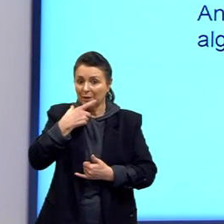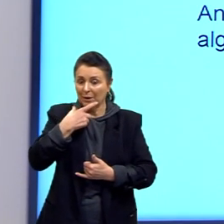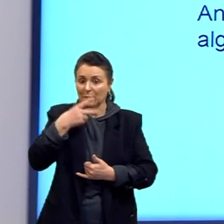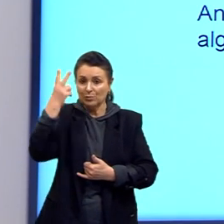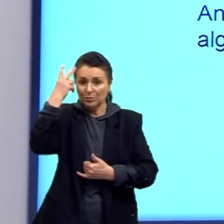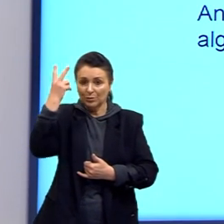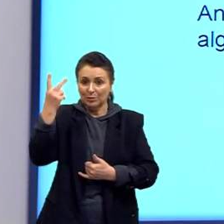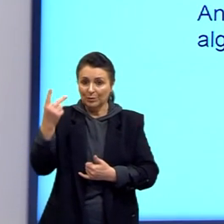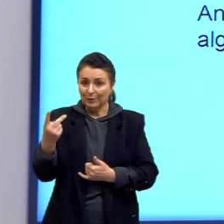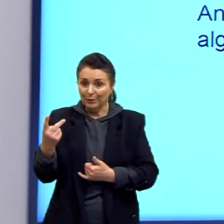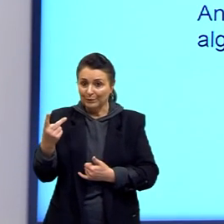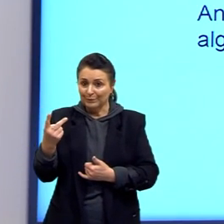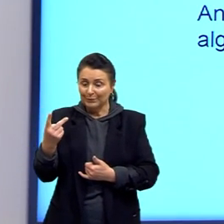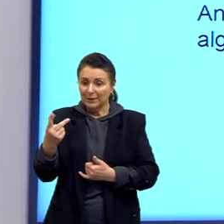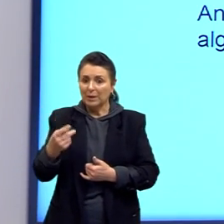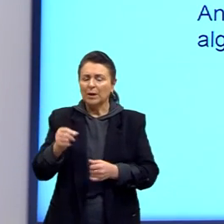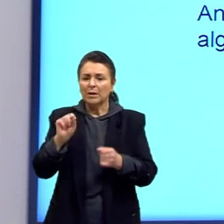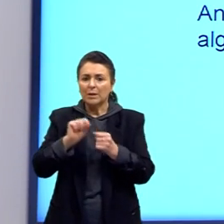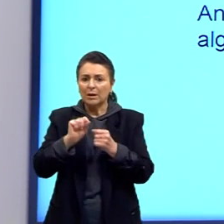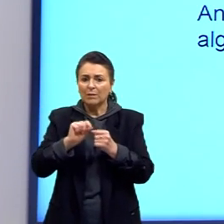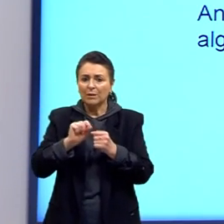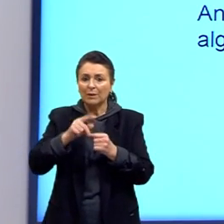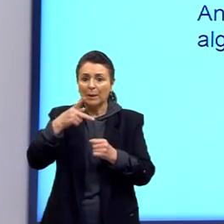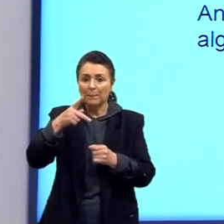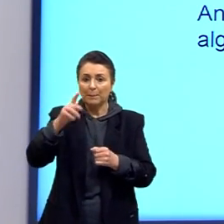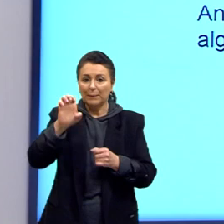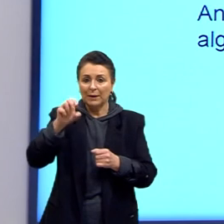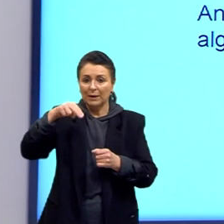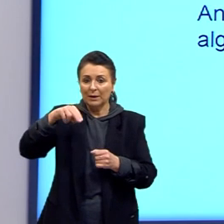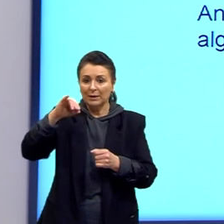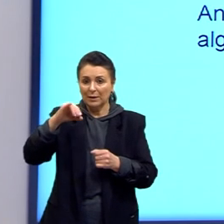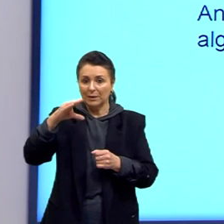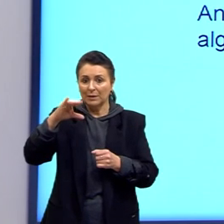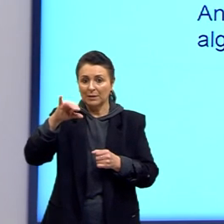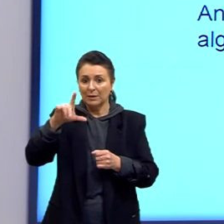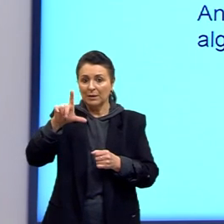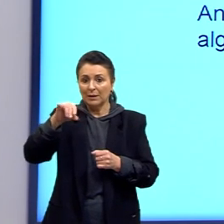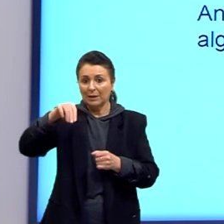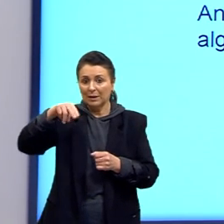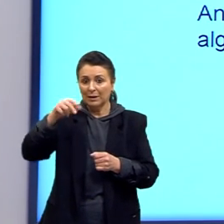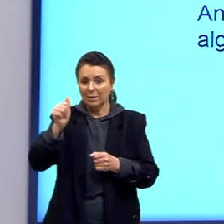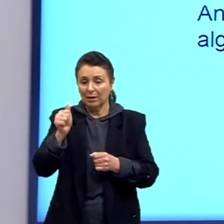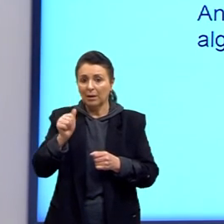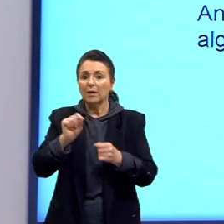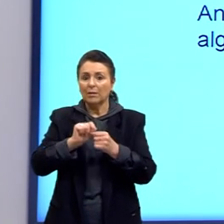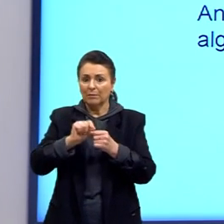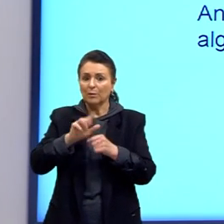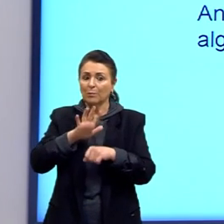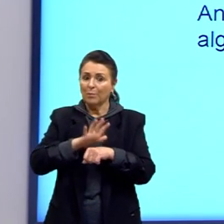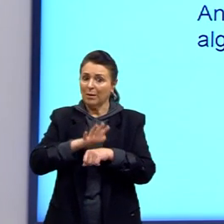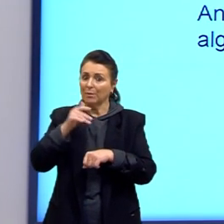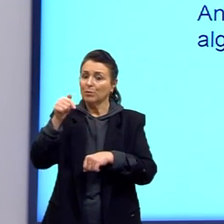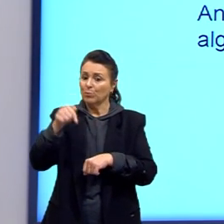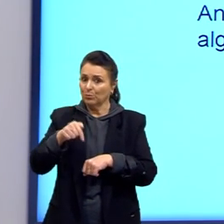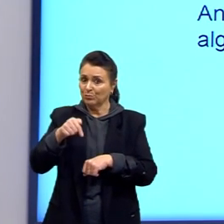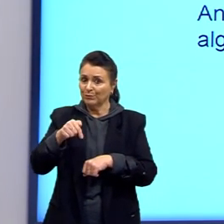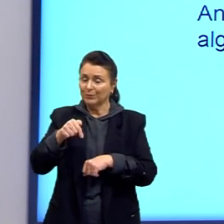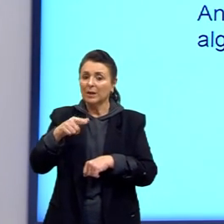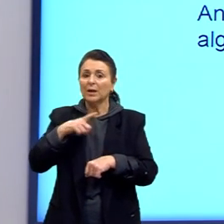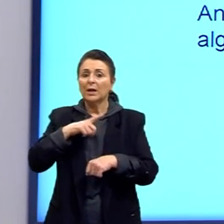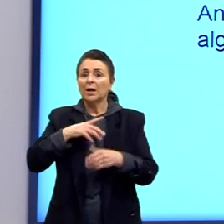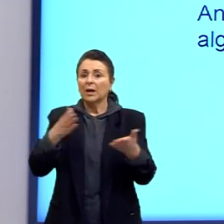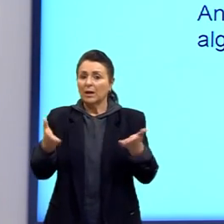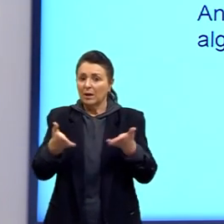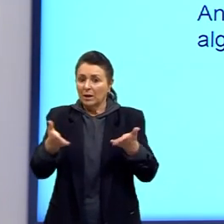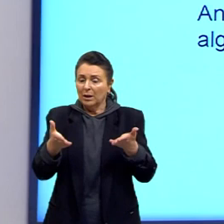gene penicillium, que é feita pelicinina, foi muito feita, também é feita um pouco mais hoje, hoje já não é